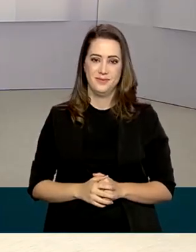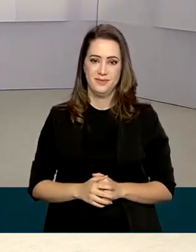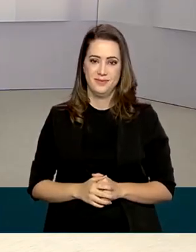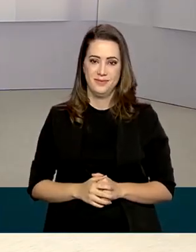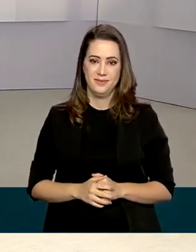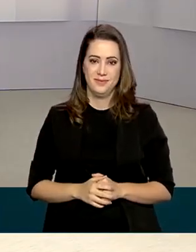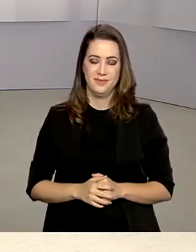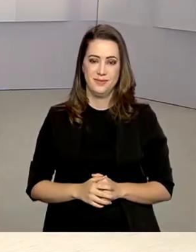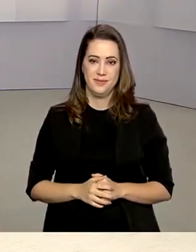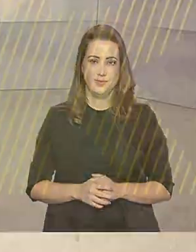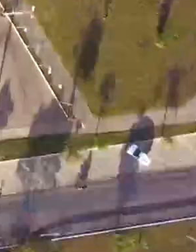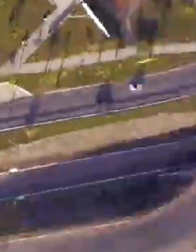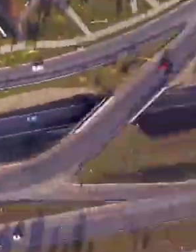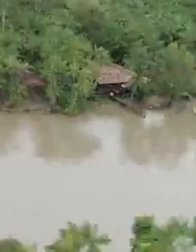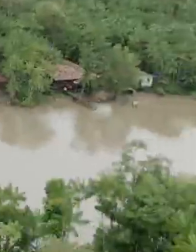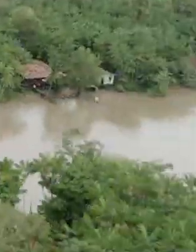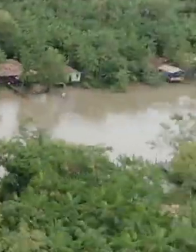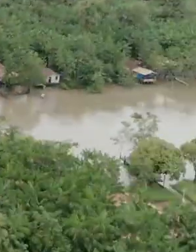Agora. Até lá!